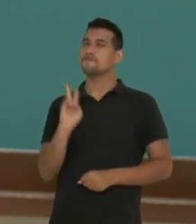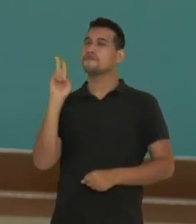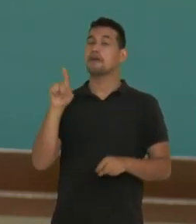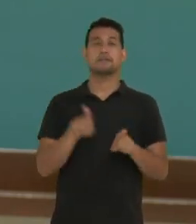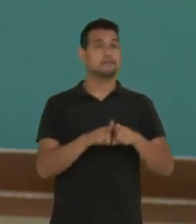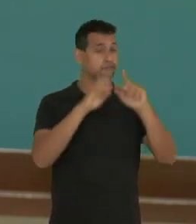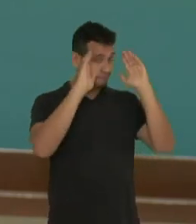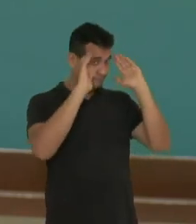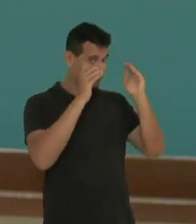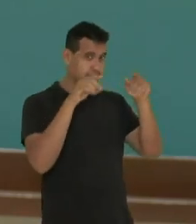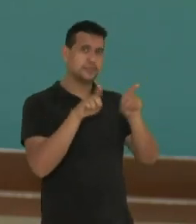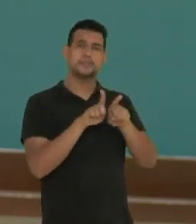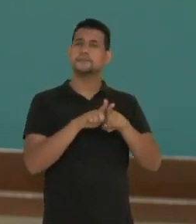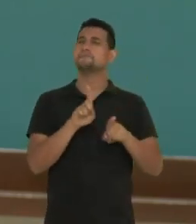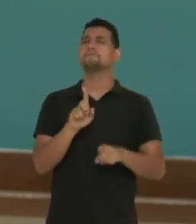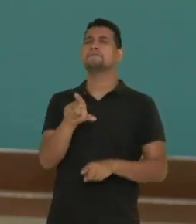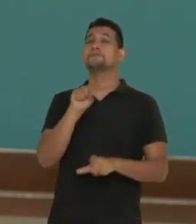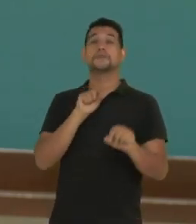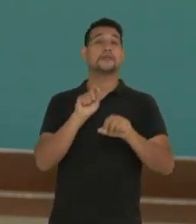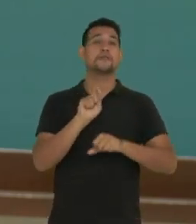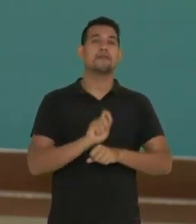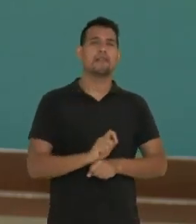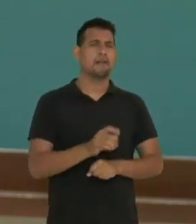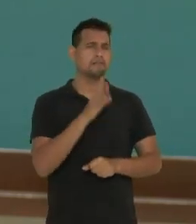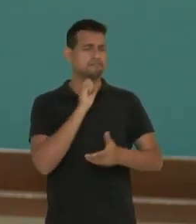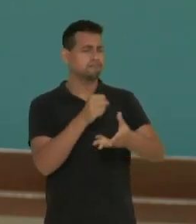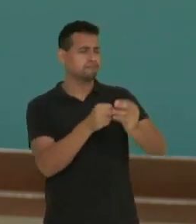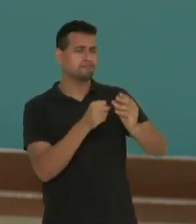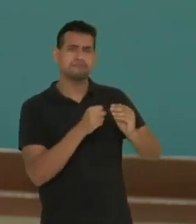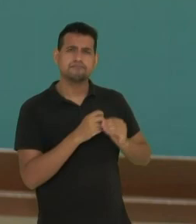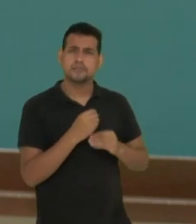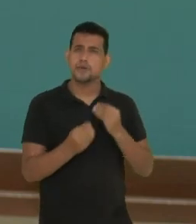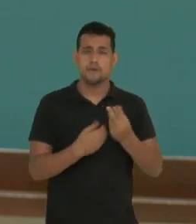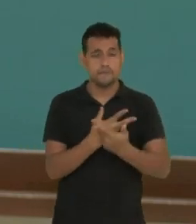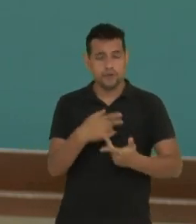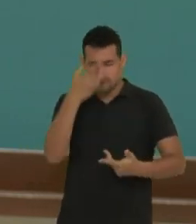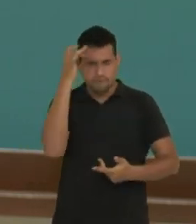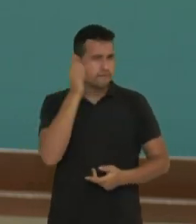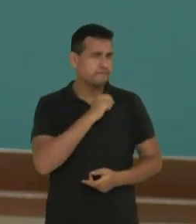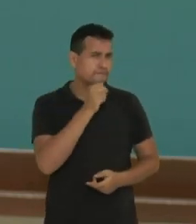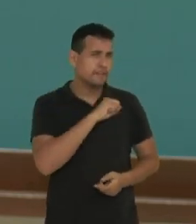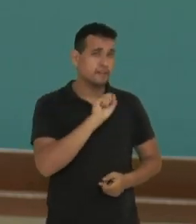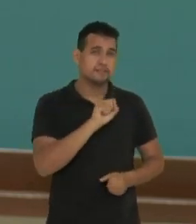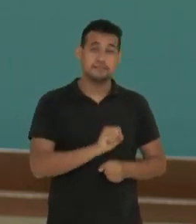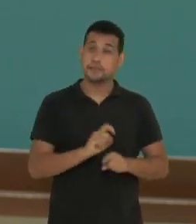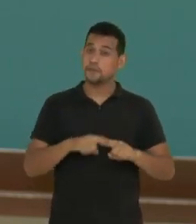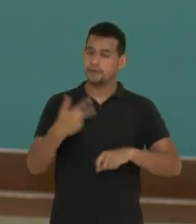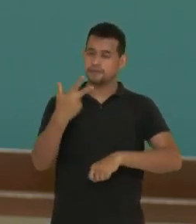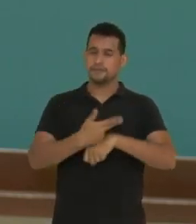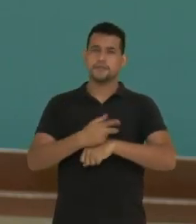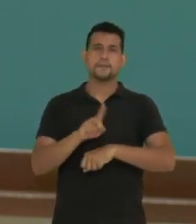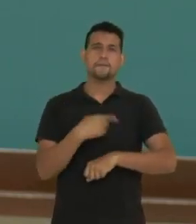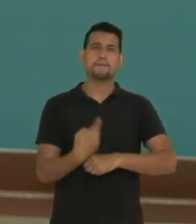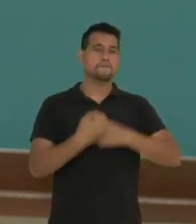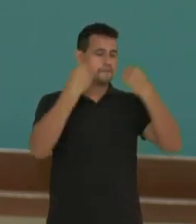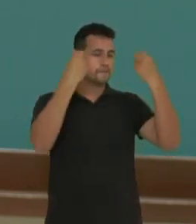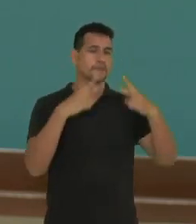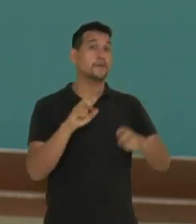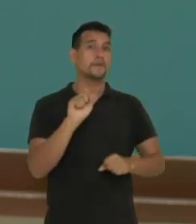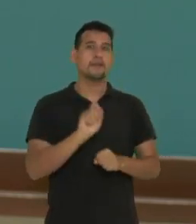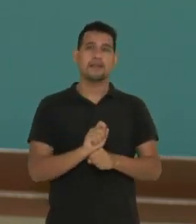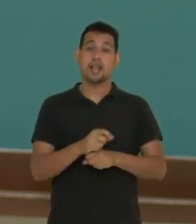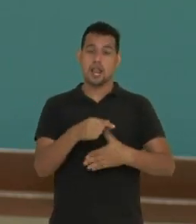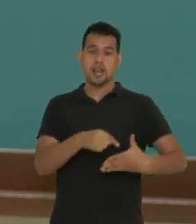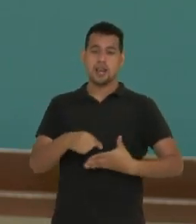respeitarmos e considerarmos o conhecimento dos mais velhos. Bem, neste vídeo nós falamos sobre